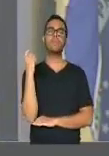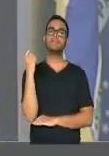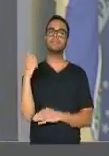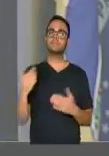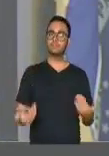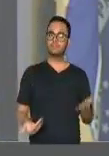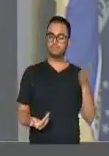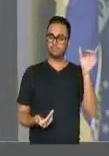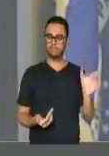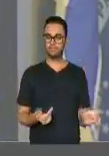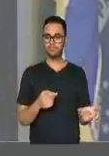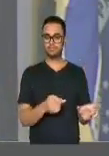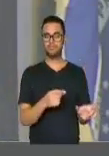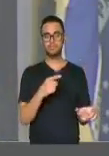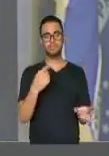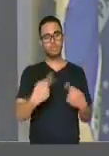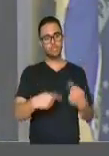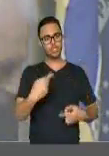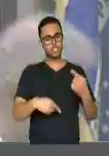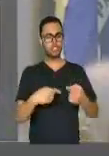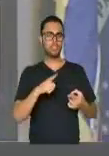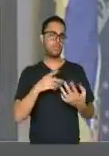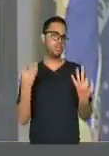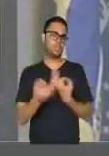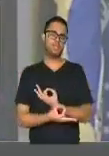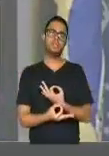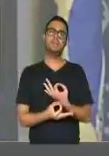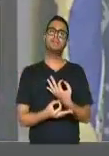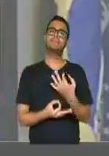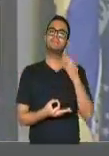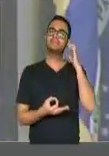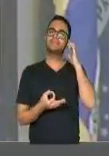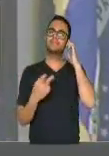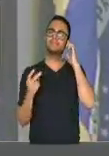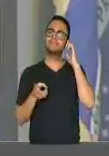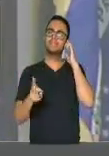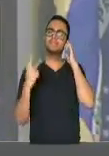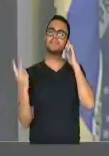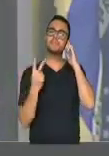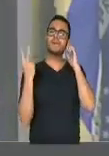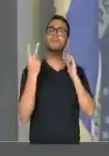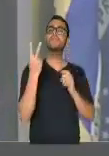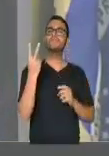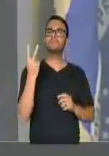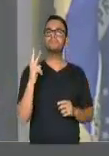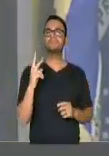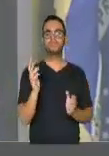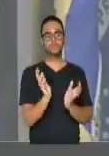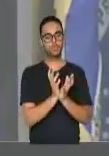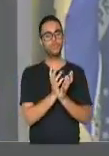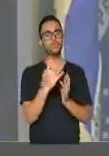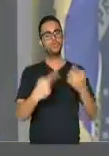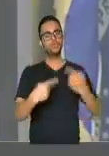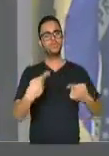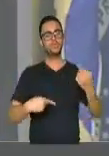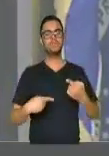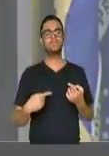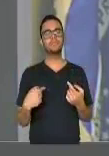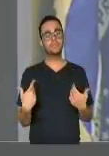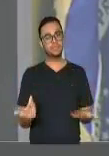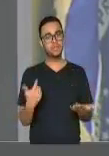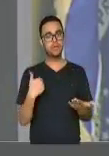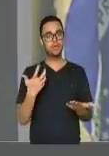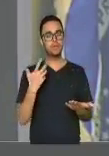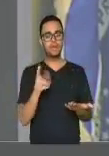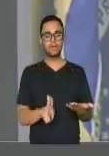com certeza, valoriza muito a classe política. Eu gostaria